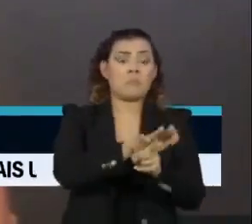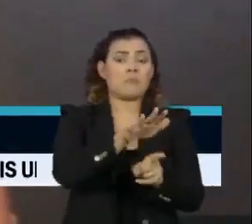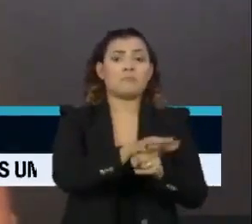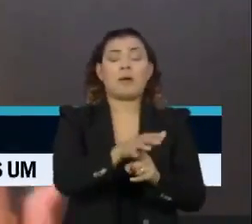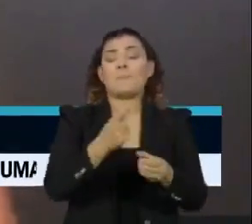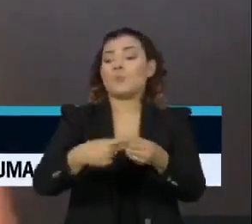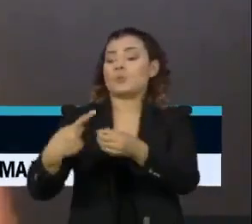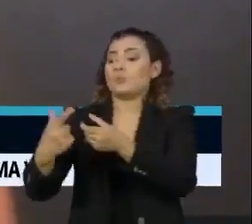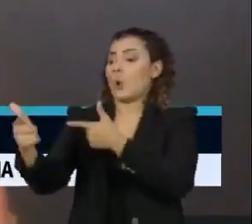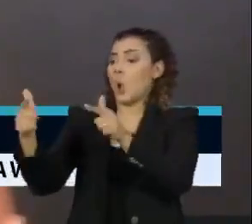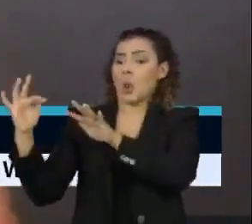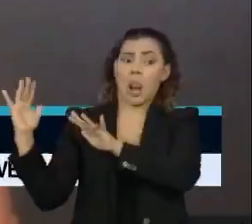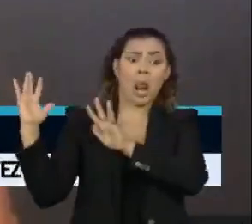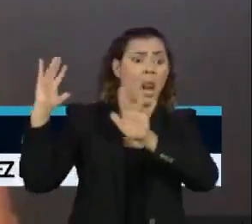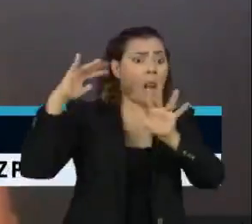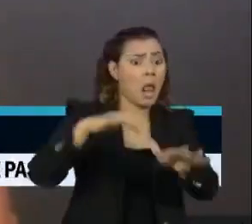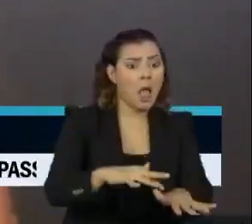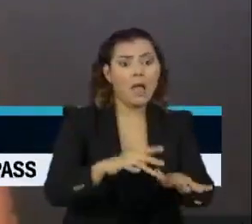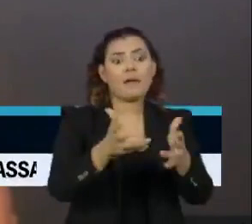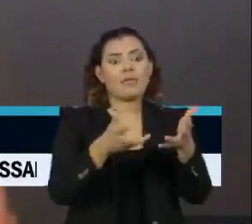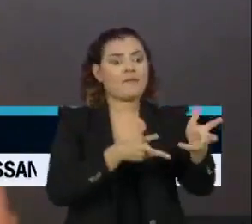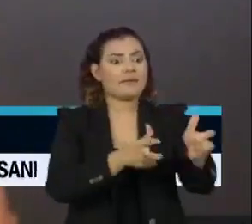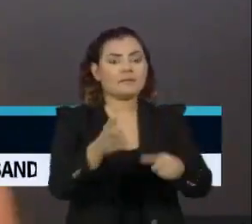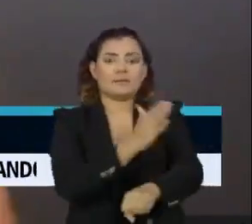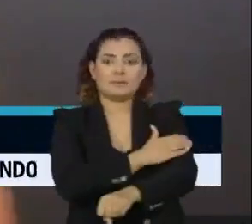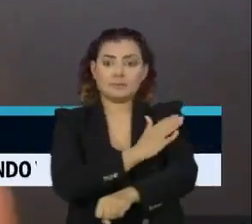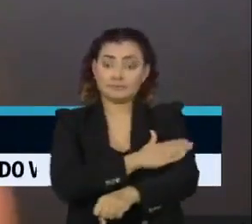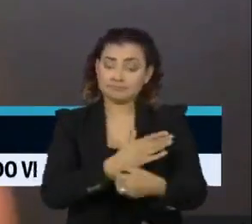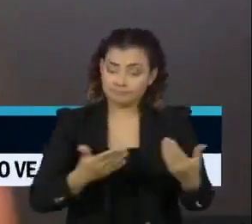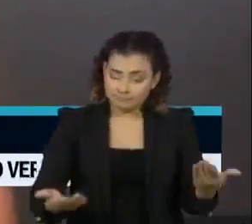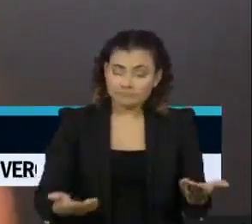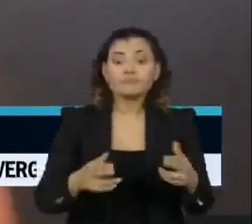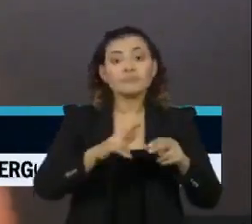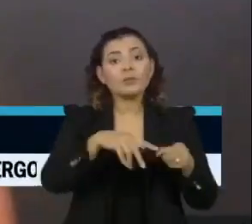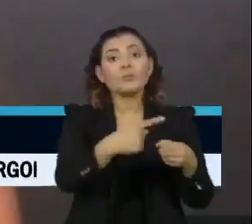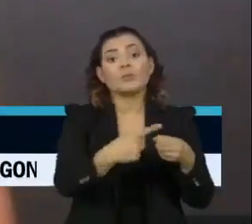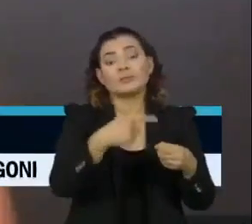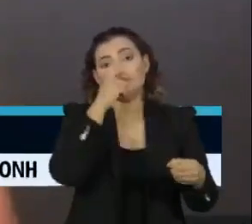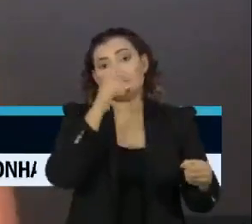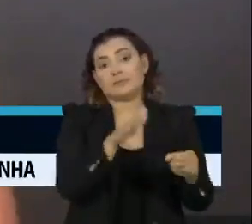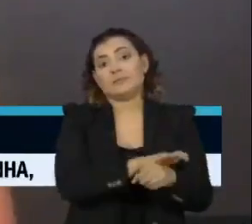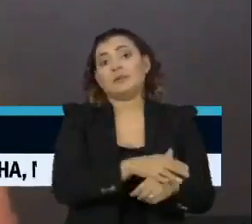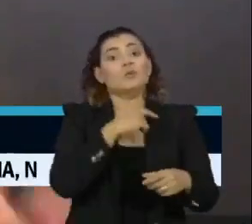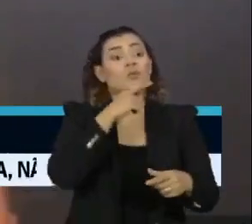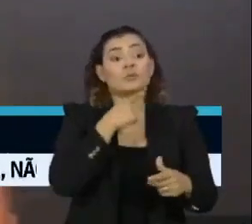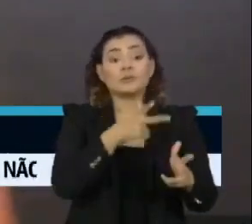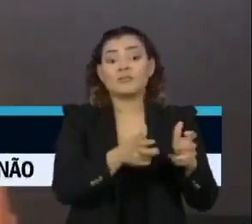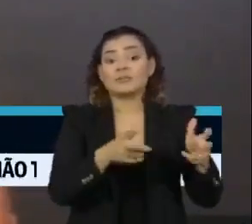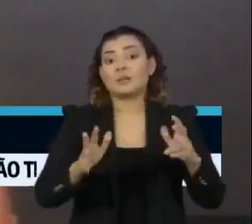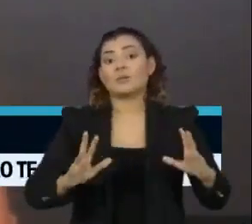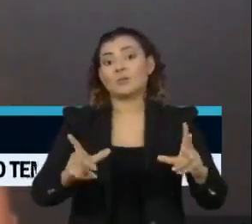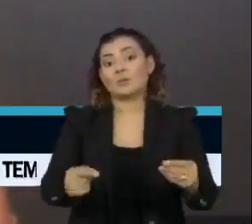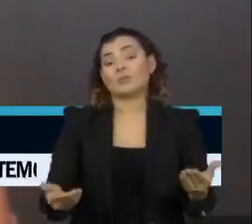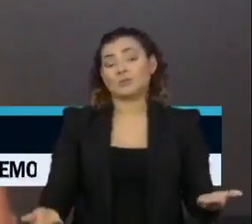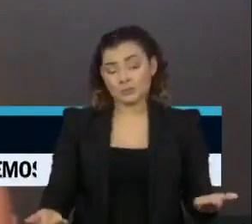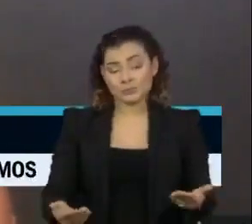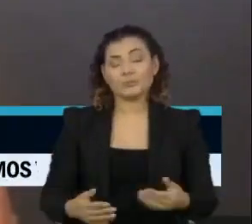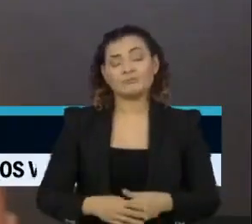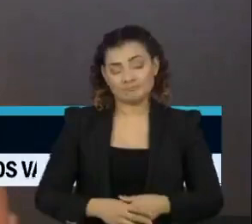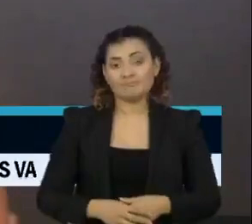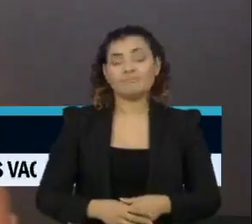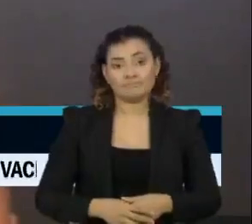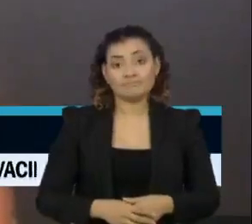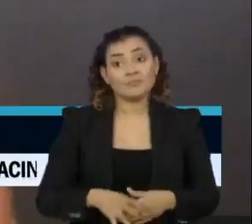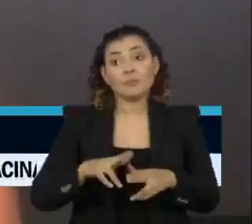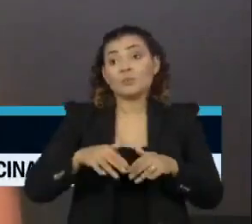municípios vindo para um determinado município, esse determinado município pode não conseguir vacinar a sua população